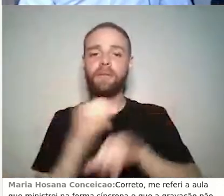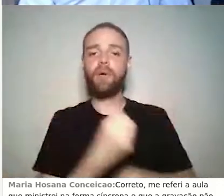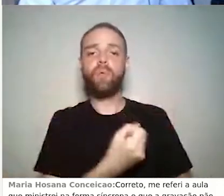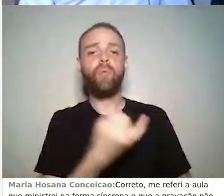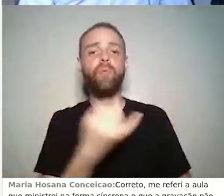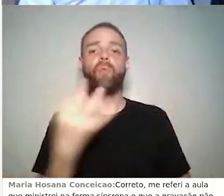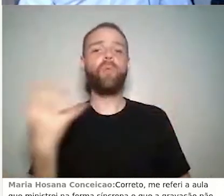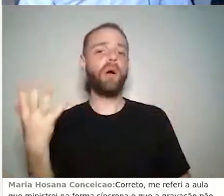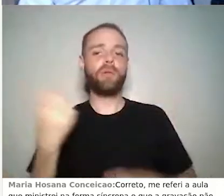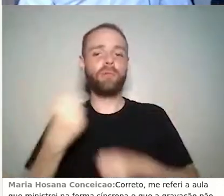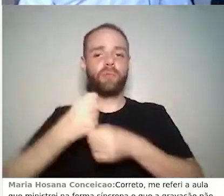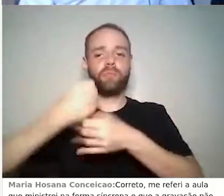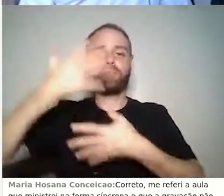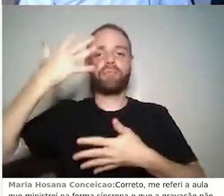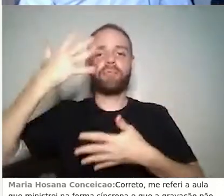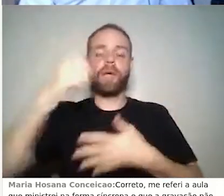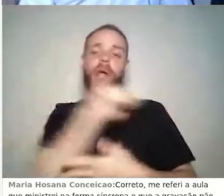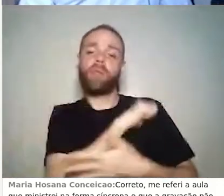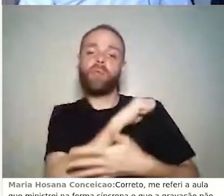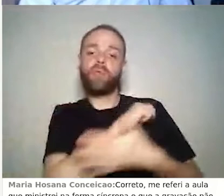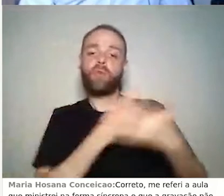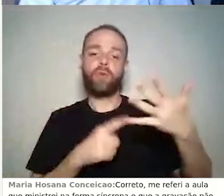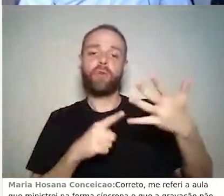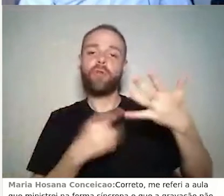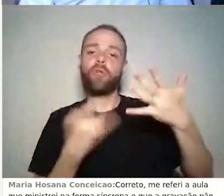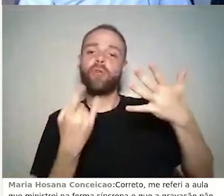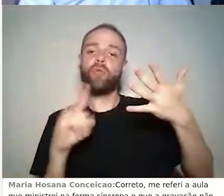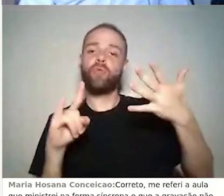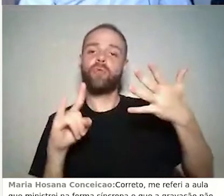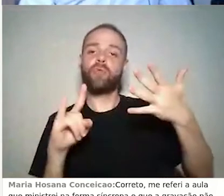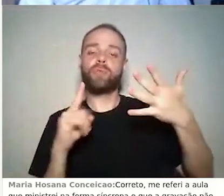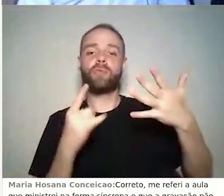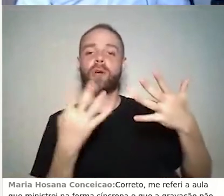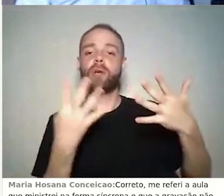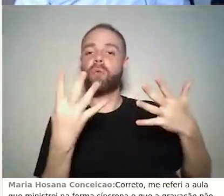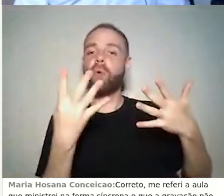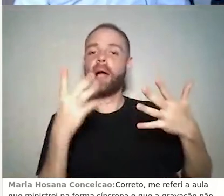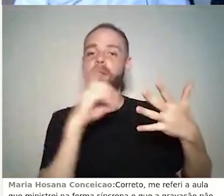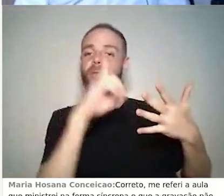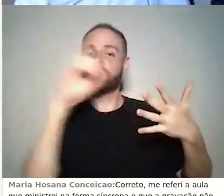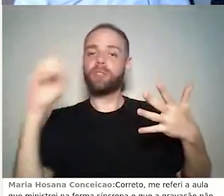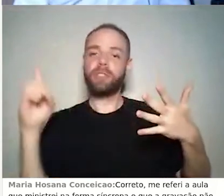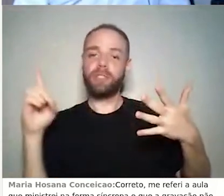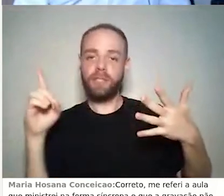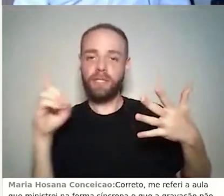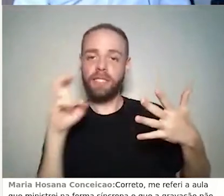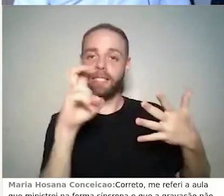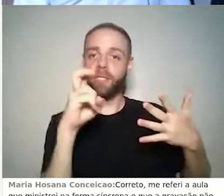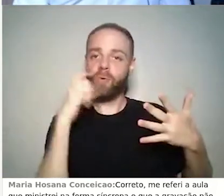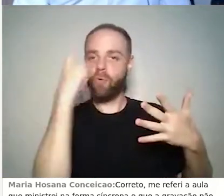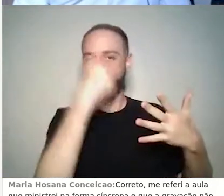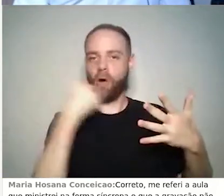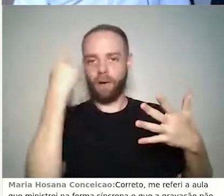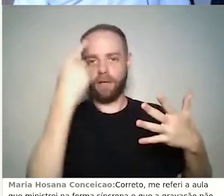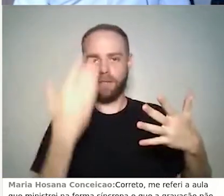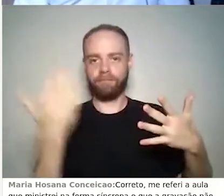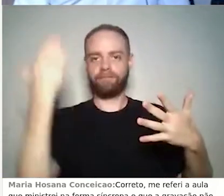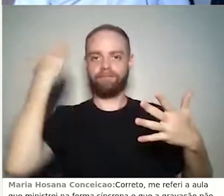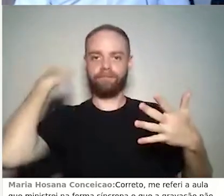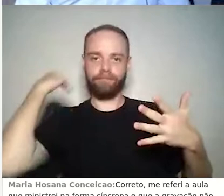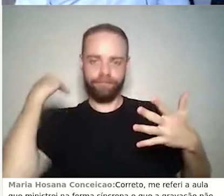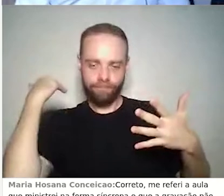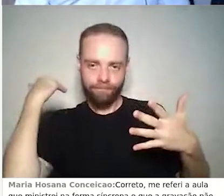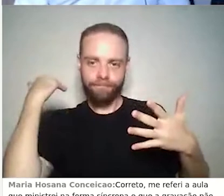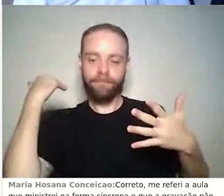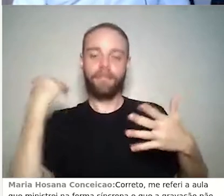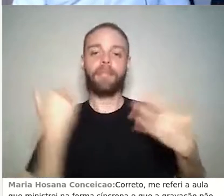último aluno que entrou foi o aluno Gabriel que entrou há quatro dias e cinco horas. Bom, na verdade, de recurso para mostrar,